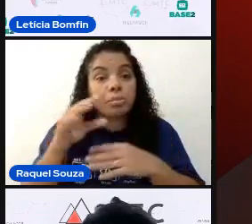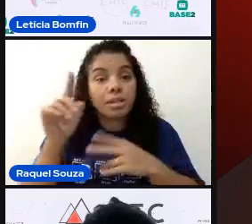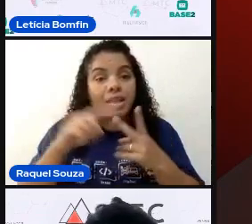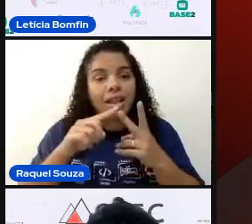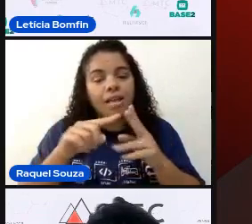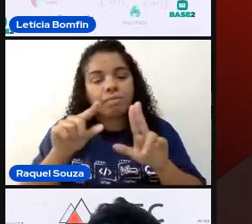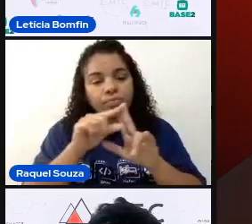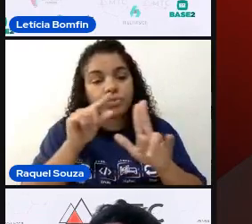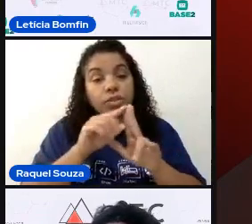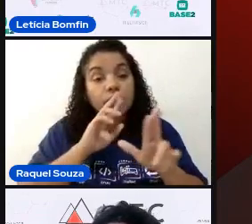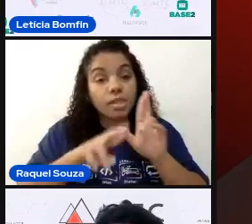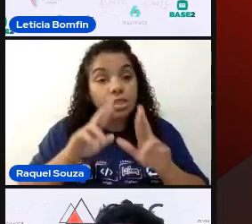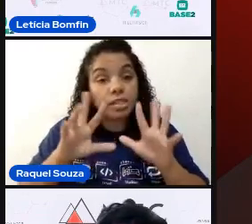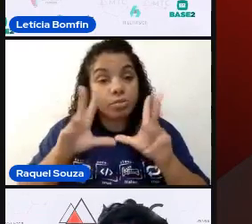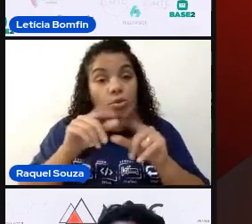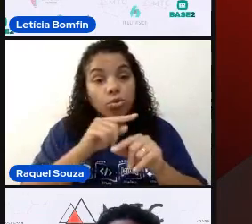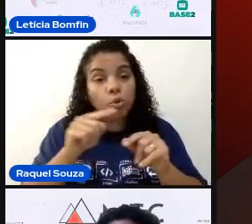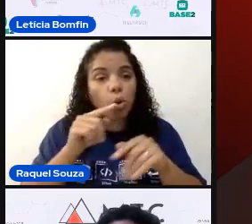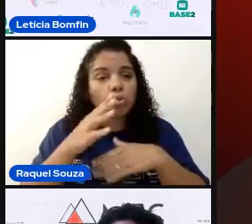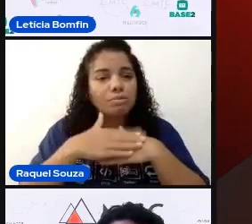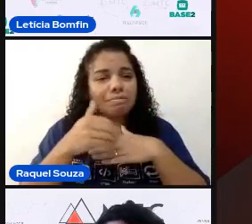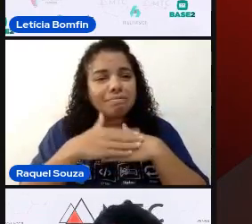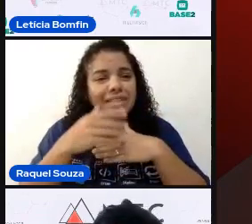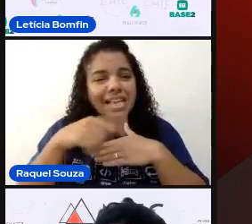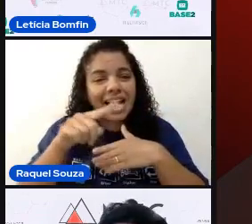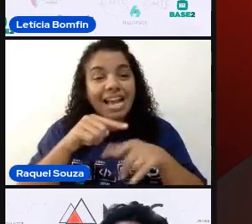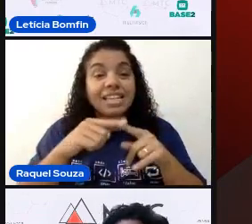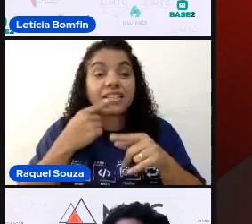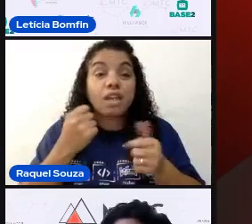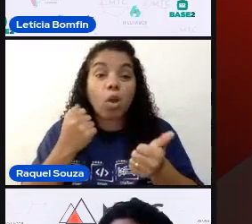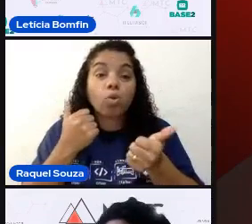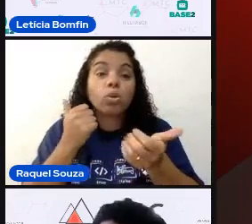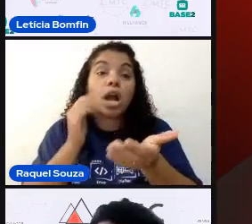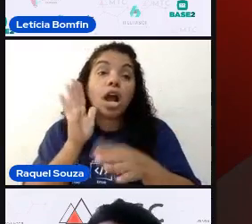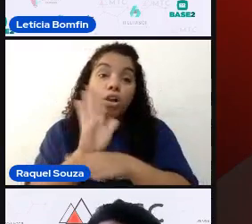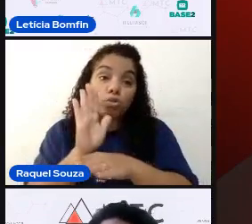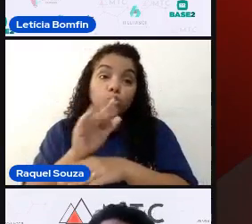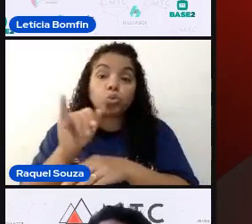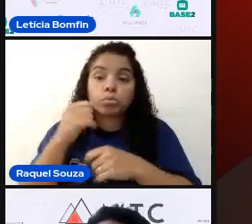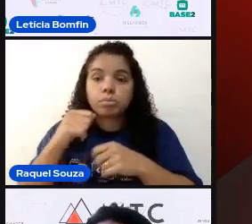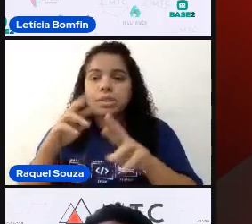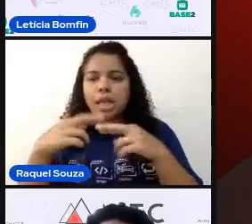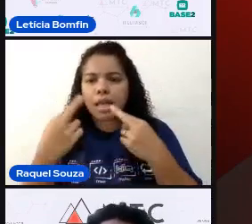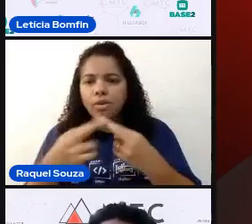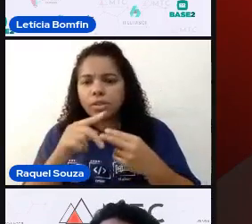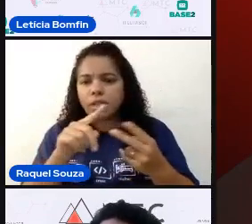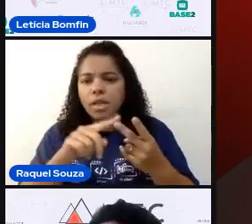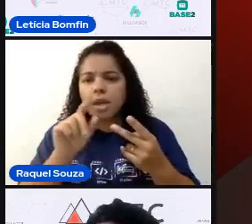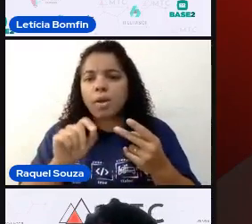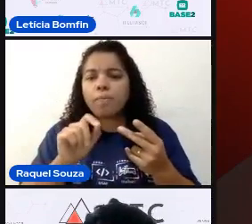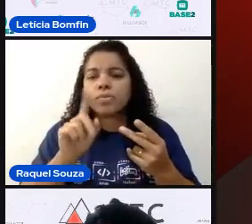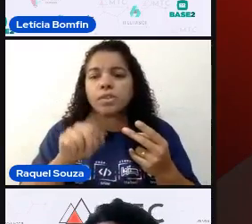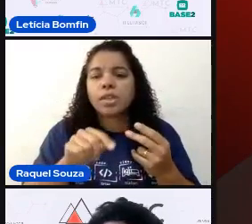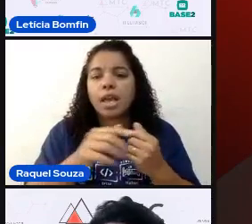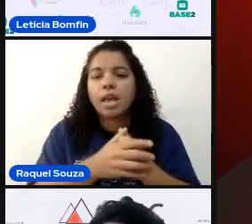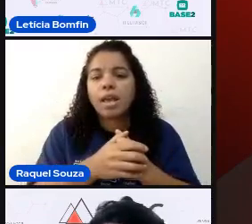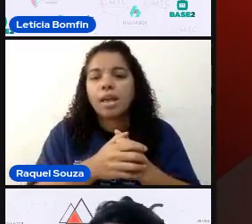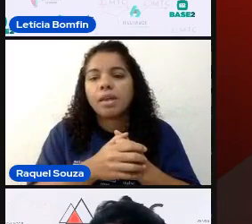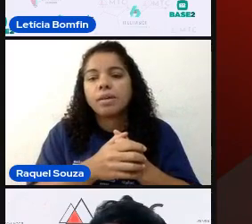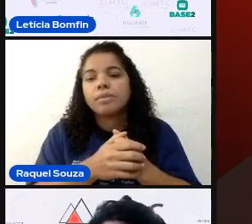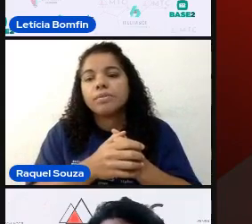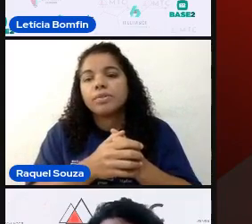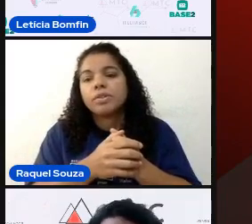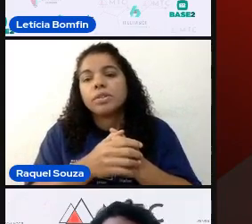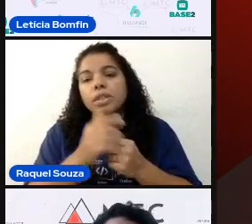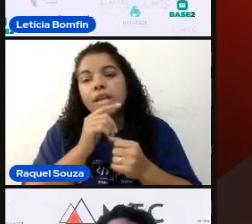respondo com todo carinho. E eu ajudo. Então, se precisar de uma reunião para mostrar, eu apresento para